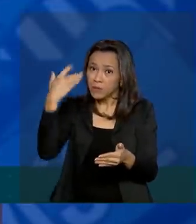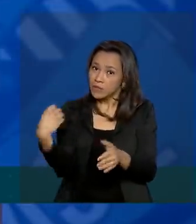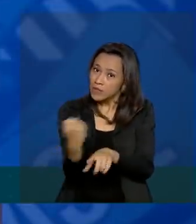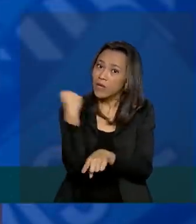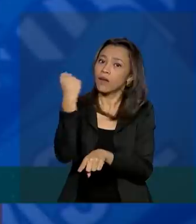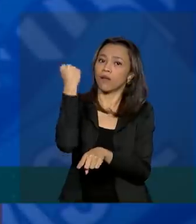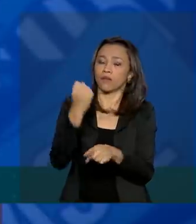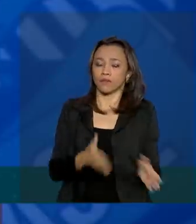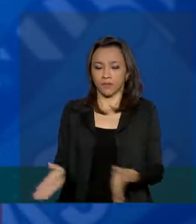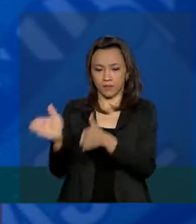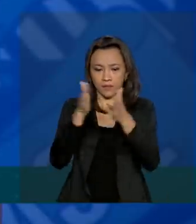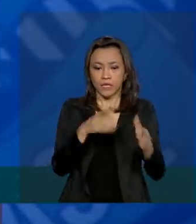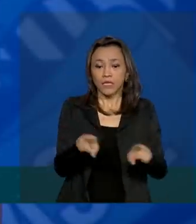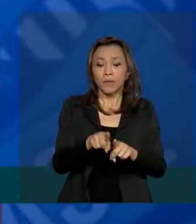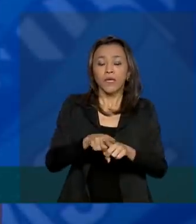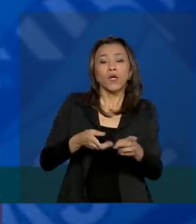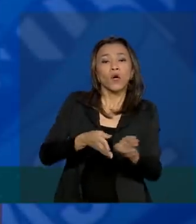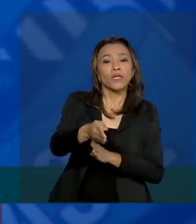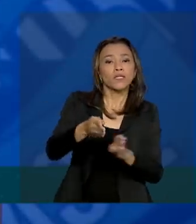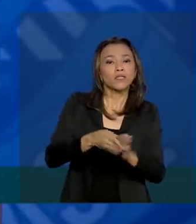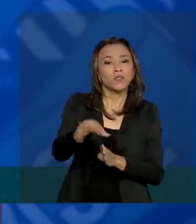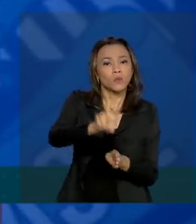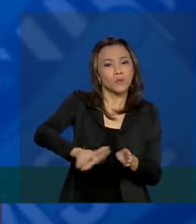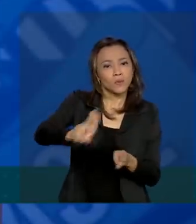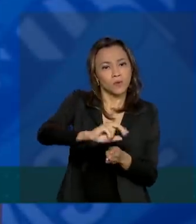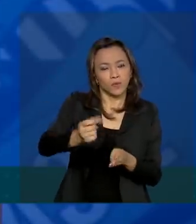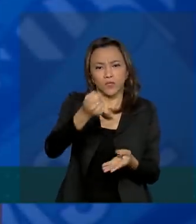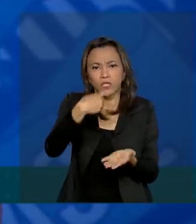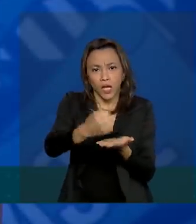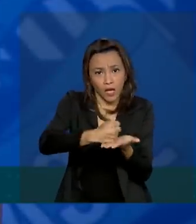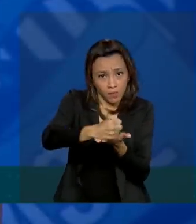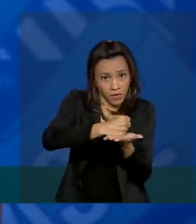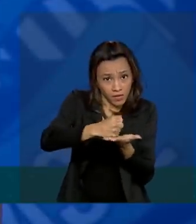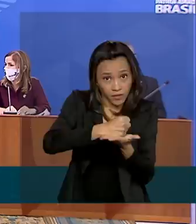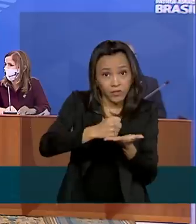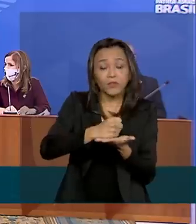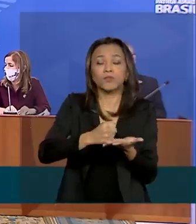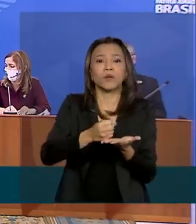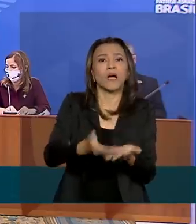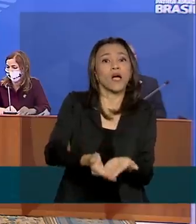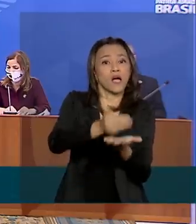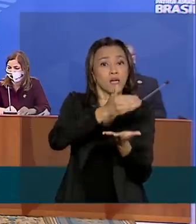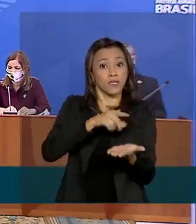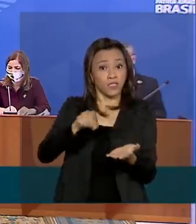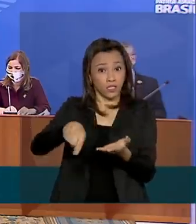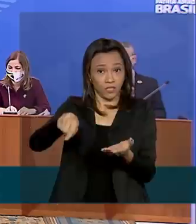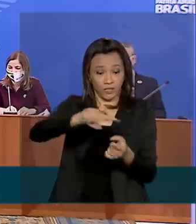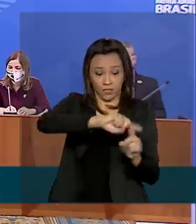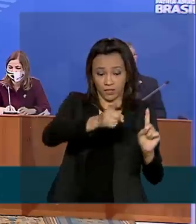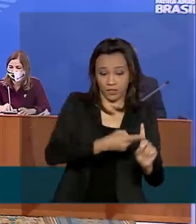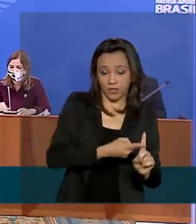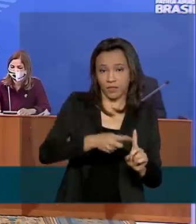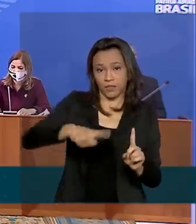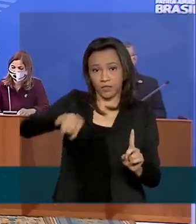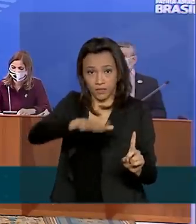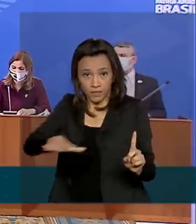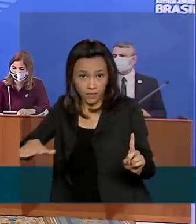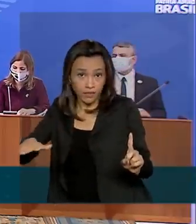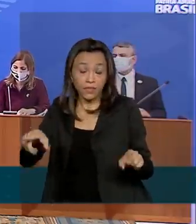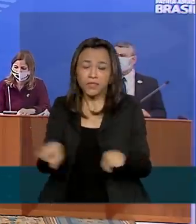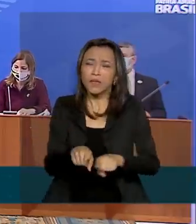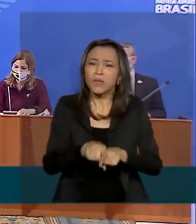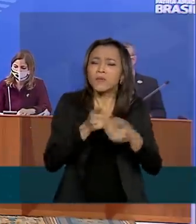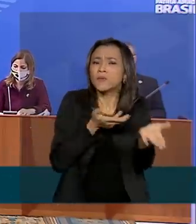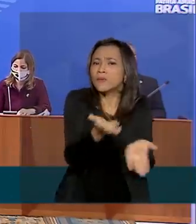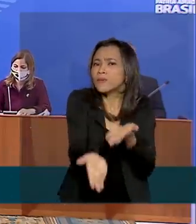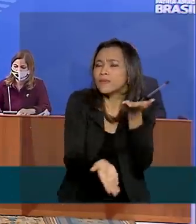ainda orientações sobre o uso de medicamentos no tratamento precoce da Covid-19 em crianças e gestantes, além dos cuidados